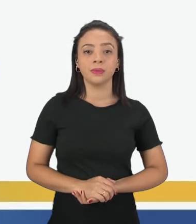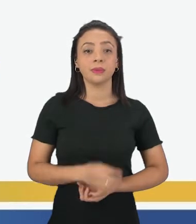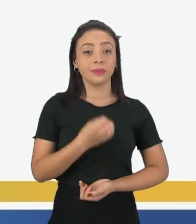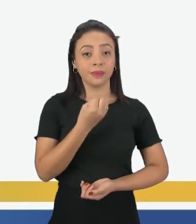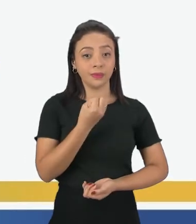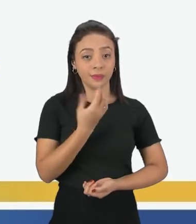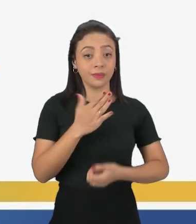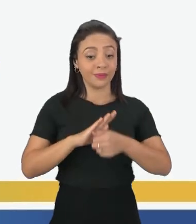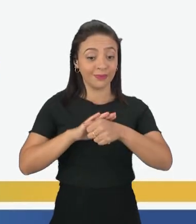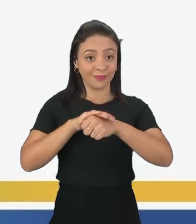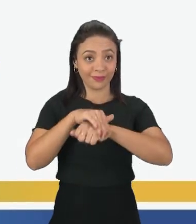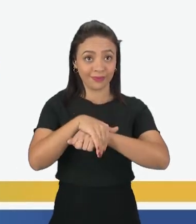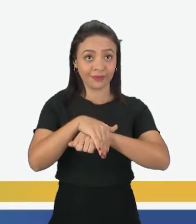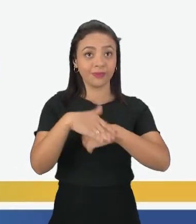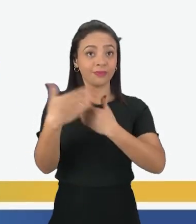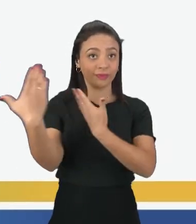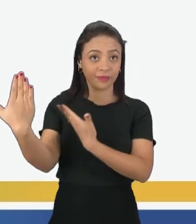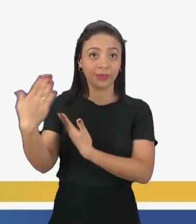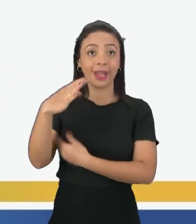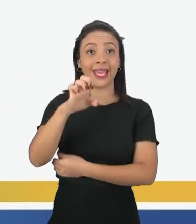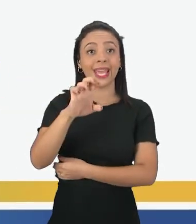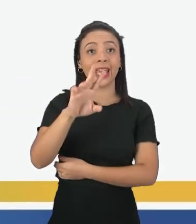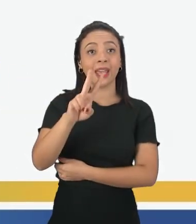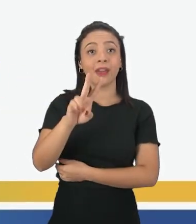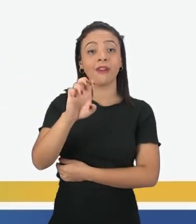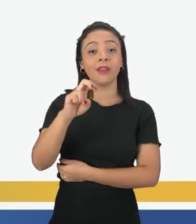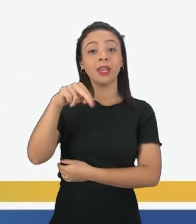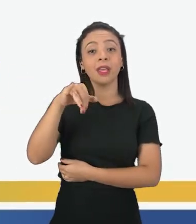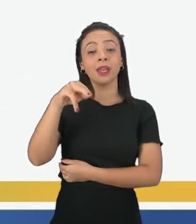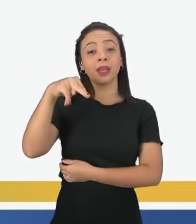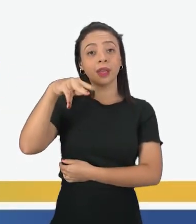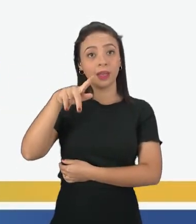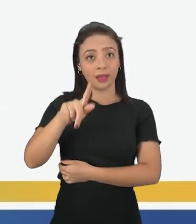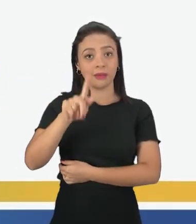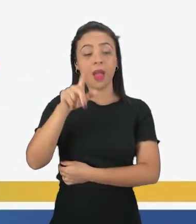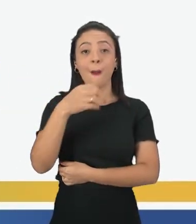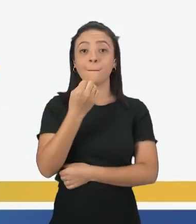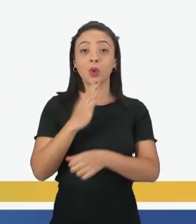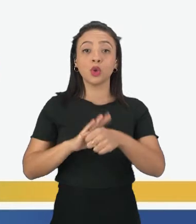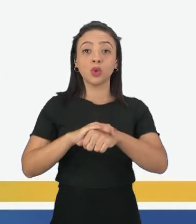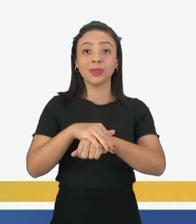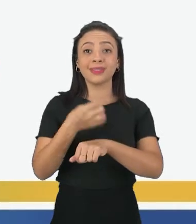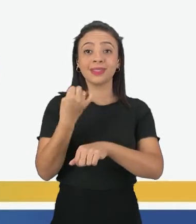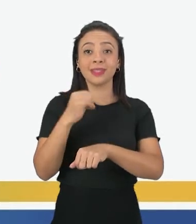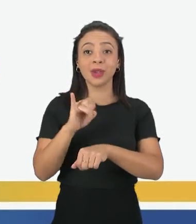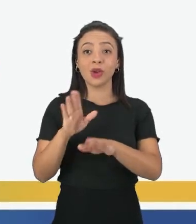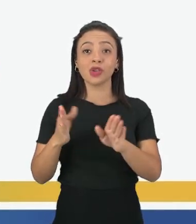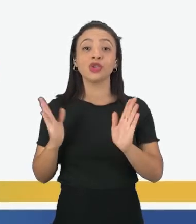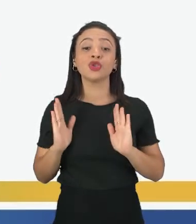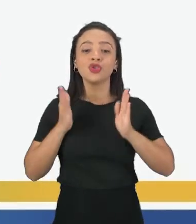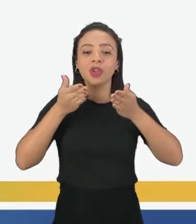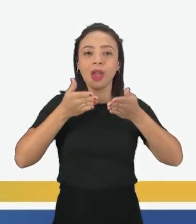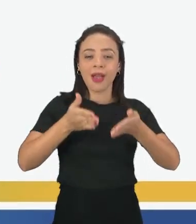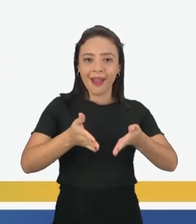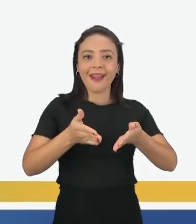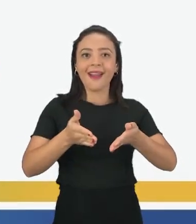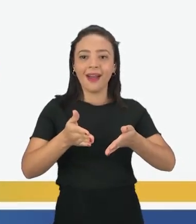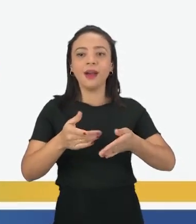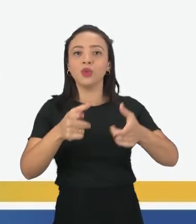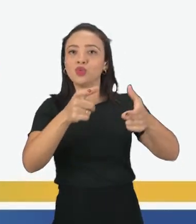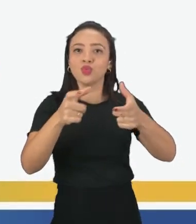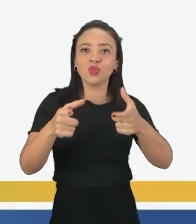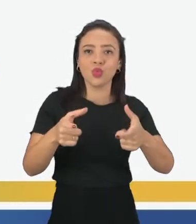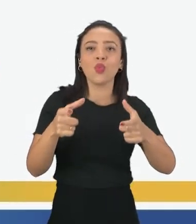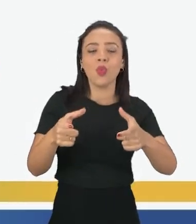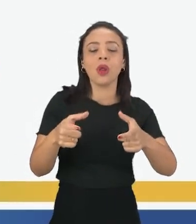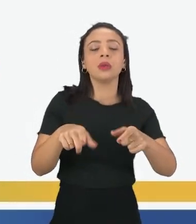Boa noite Esse good evening, pessoal, que é o boa noite, é o boa noite de chegada. Quando é boquinha da noite, quando você está chegando em algum lugar,